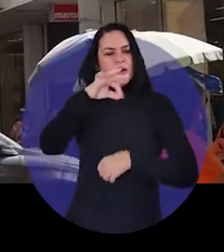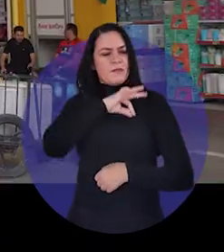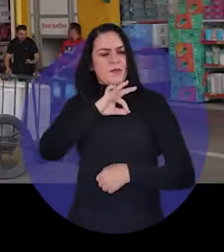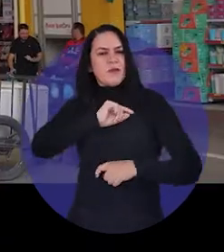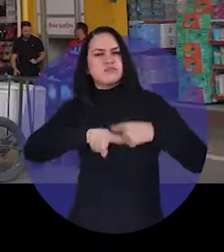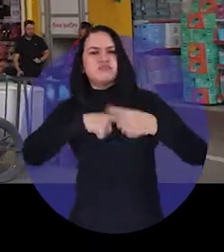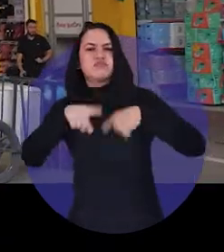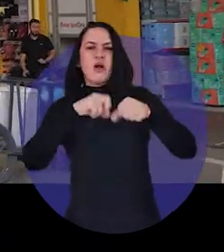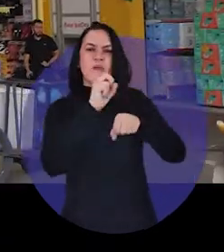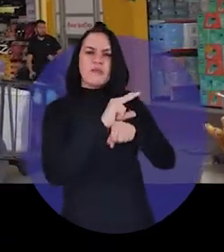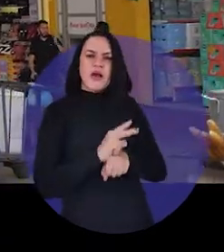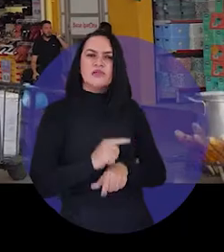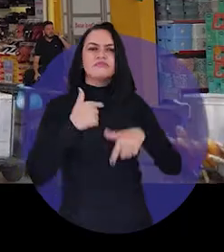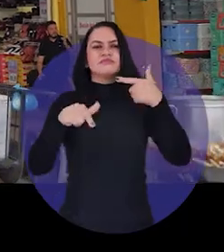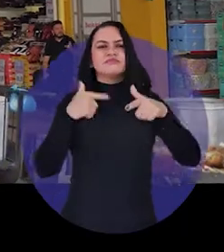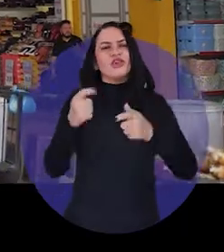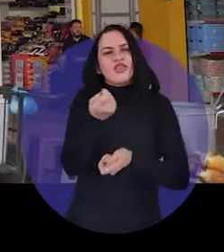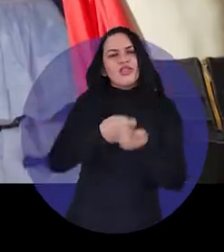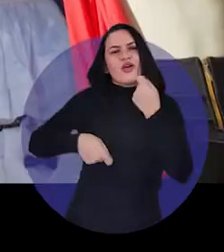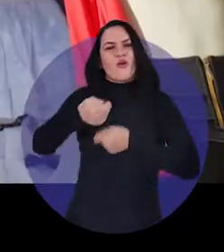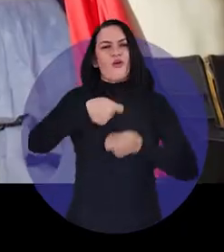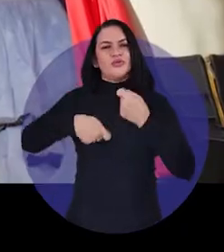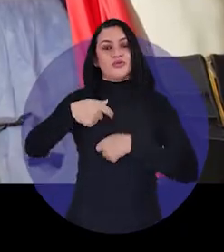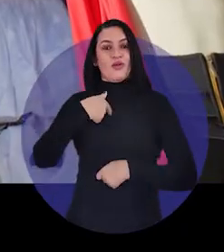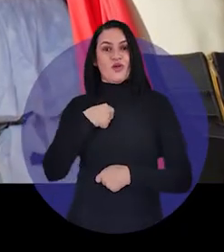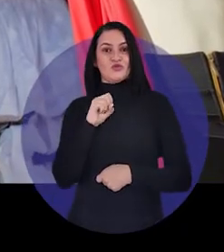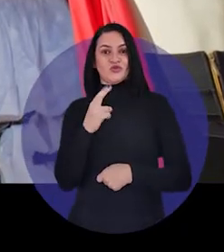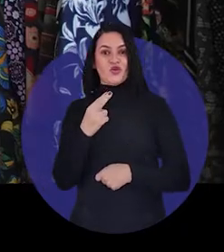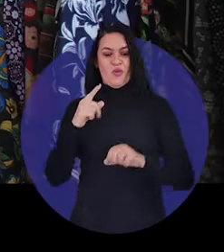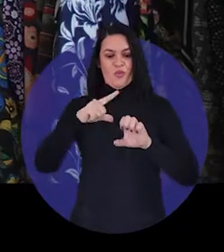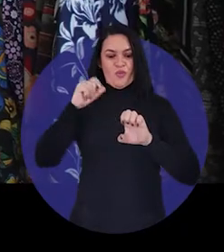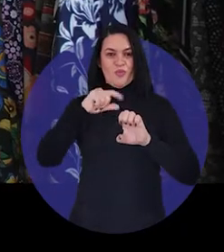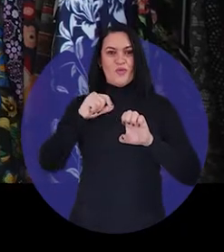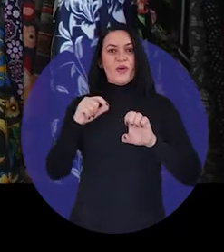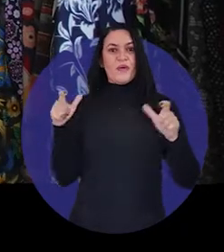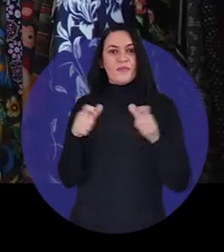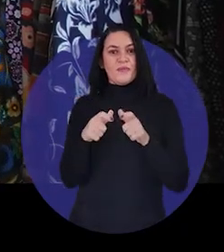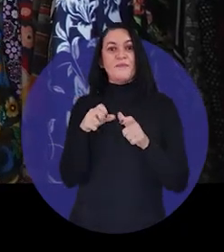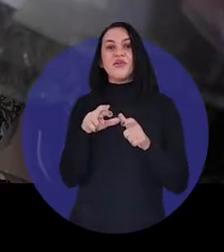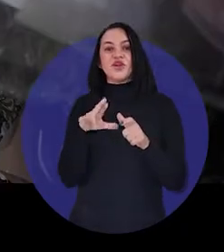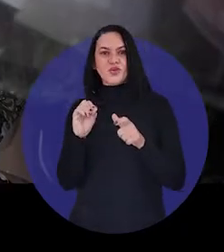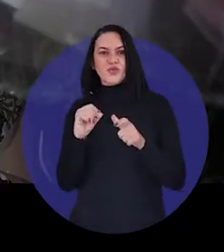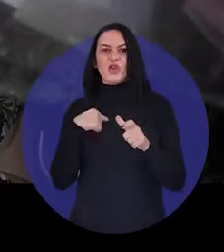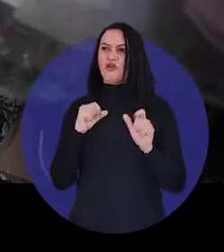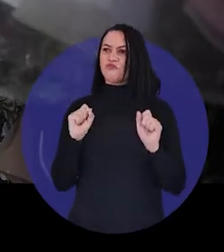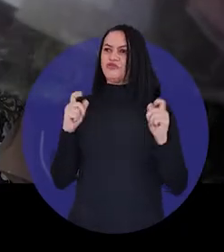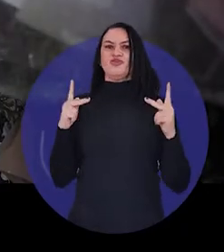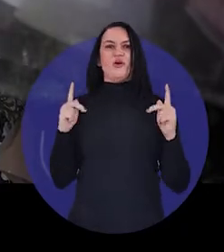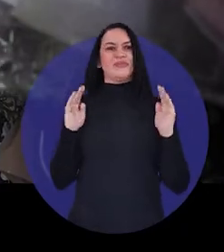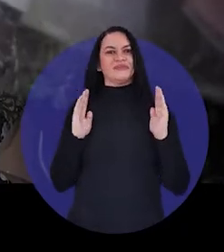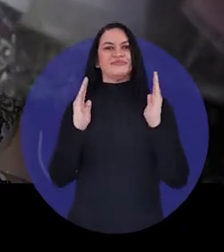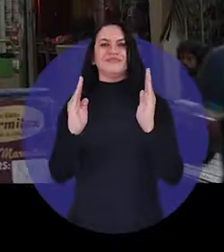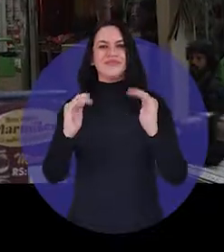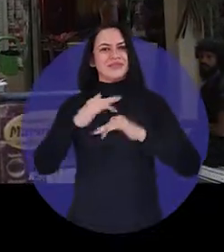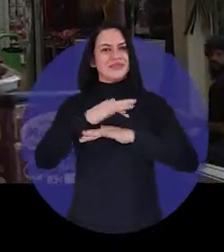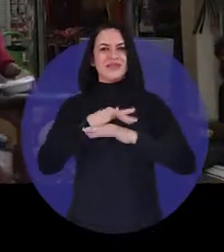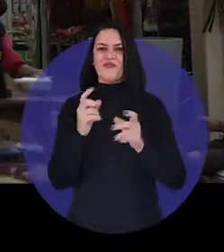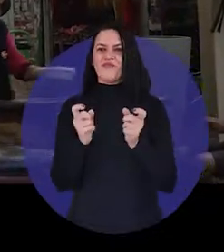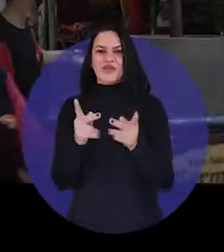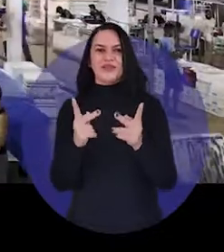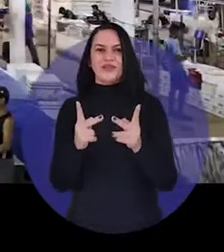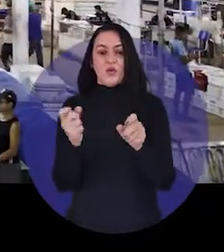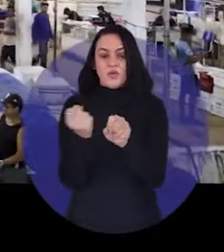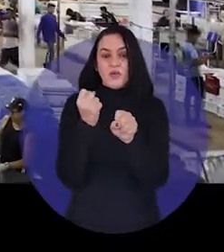emprego, renda e oportunidades de negócios. Eu sou a micro empreendedora e estou aqui hoje dentro de um shopping da cidade